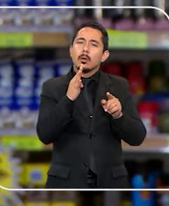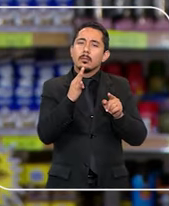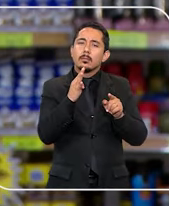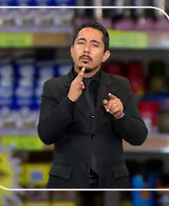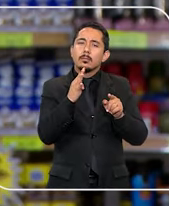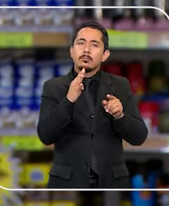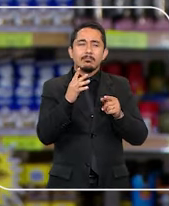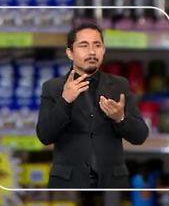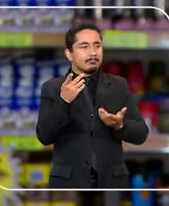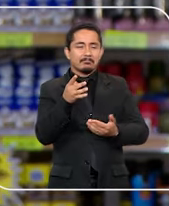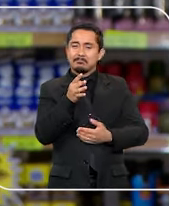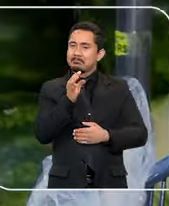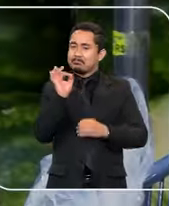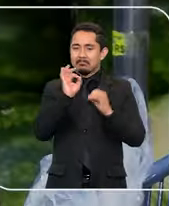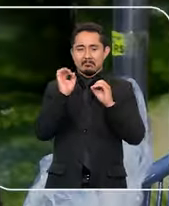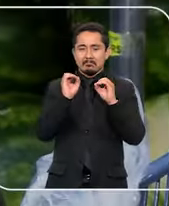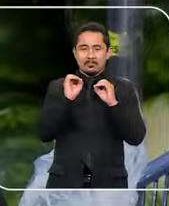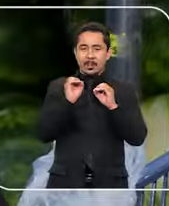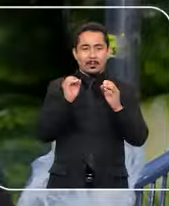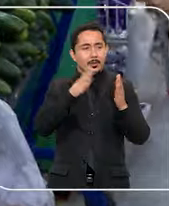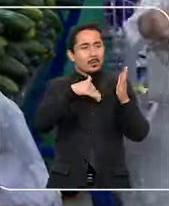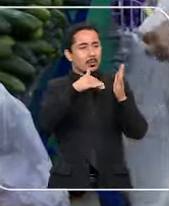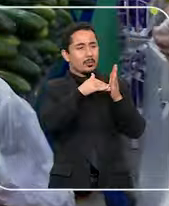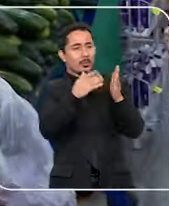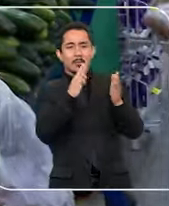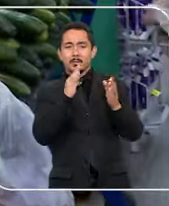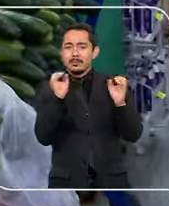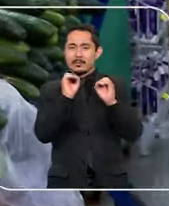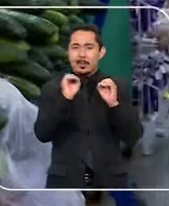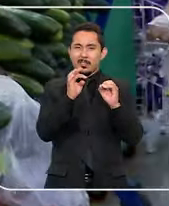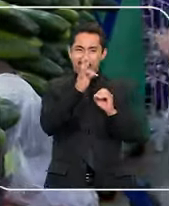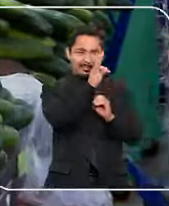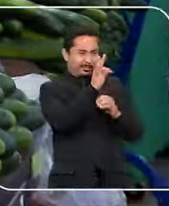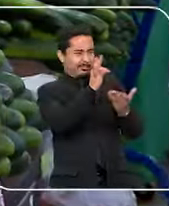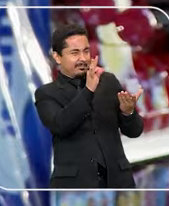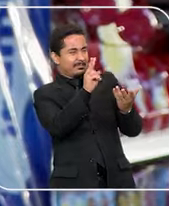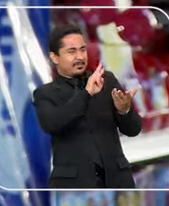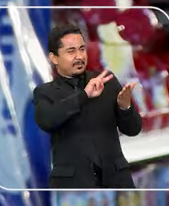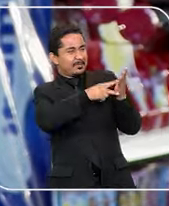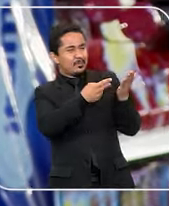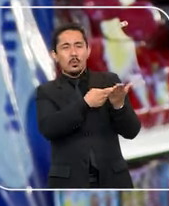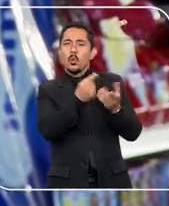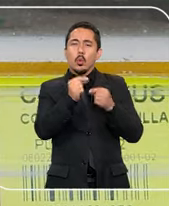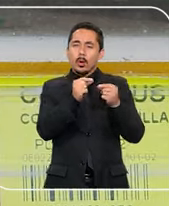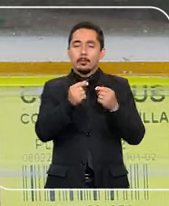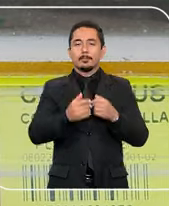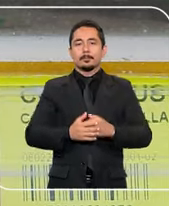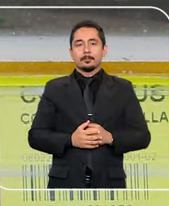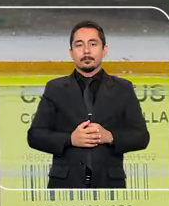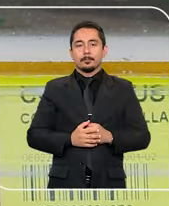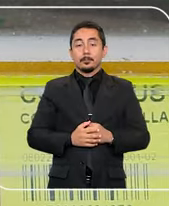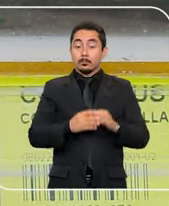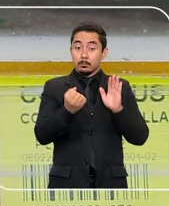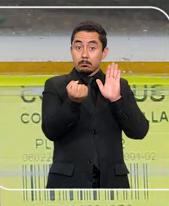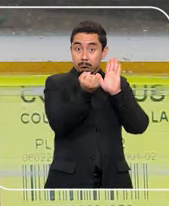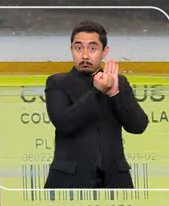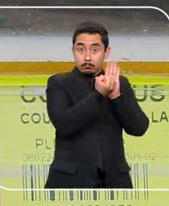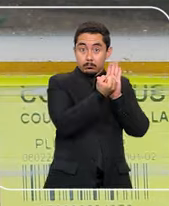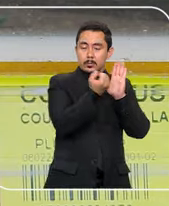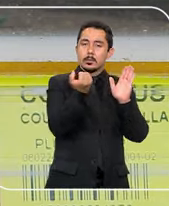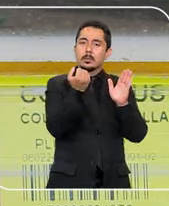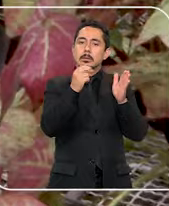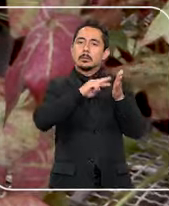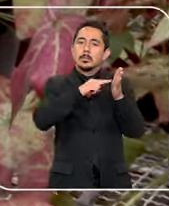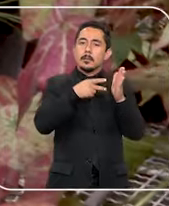nunca ouvi falar, nem sei o que é. Nem noção. Esse T aí? É. Isso aí não. Me ajuda aí. O ícone identifica um produto